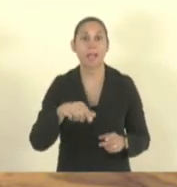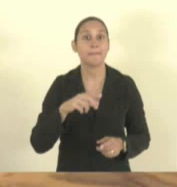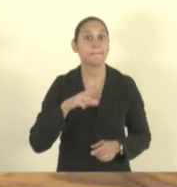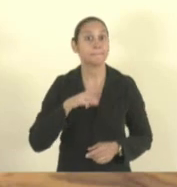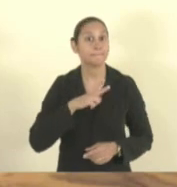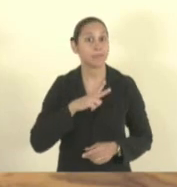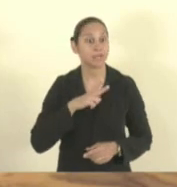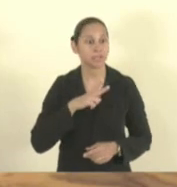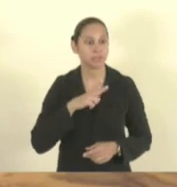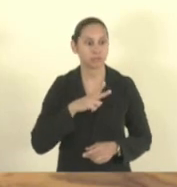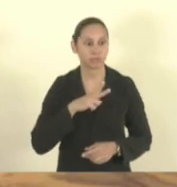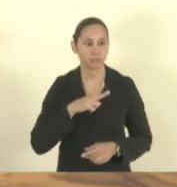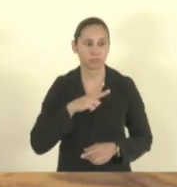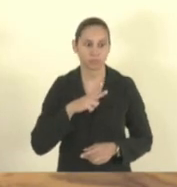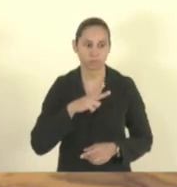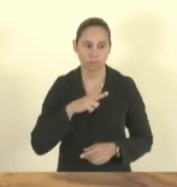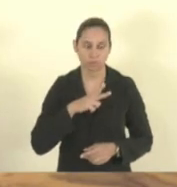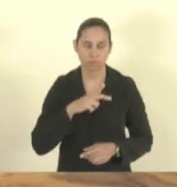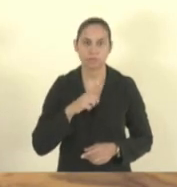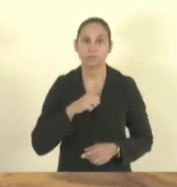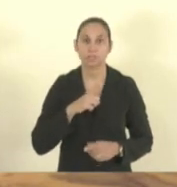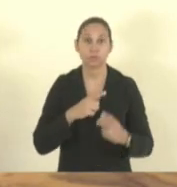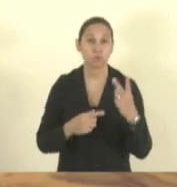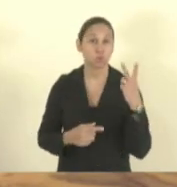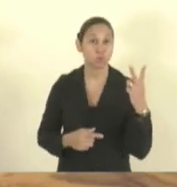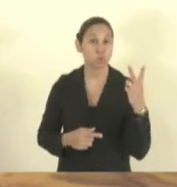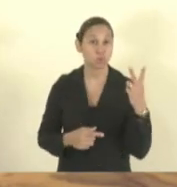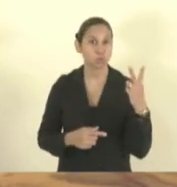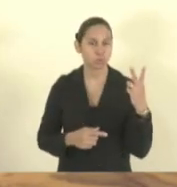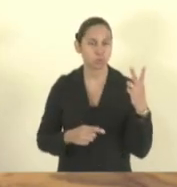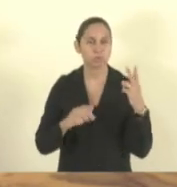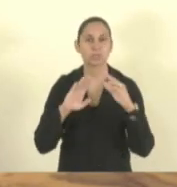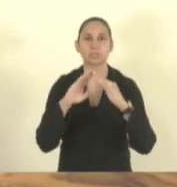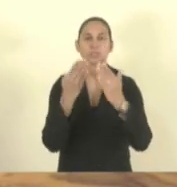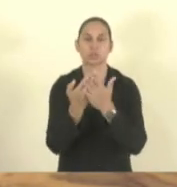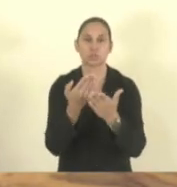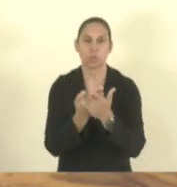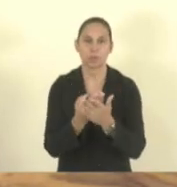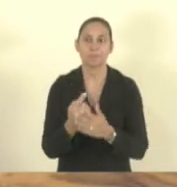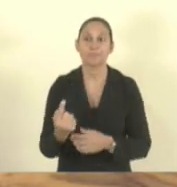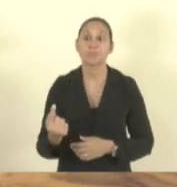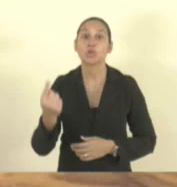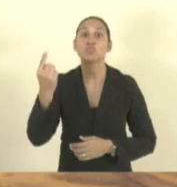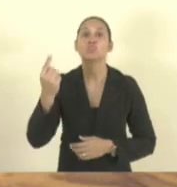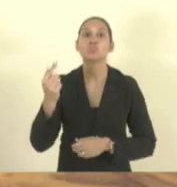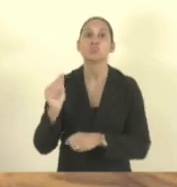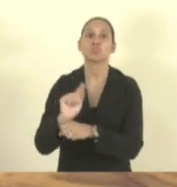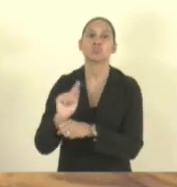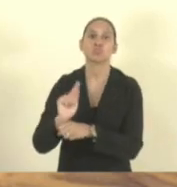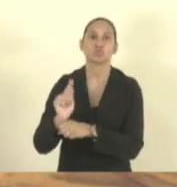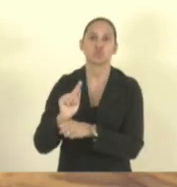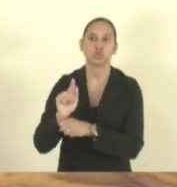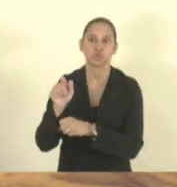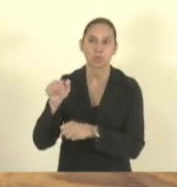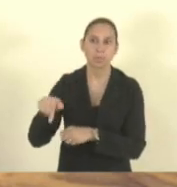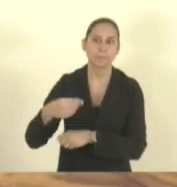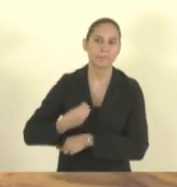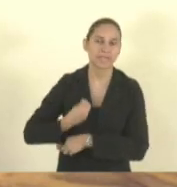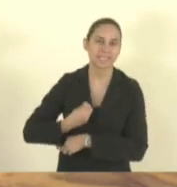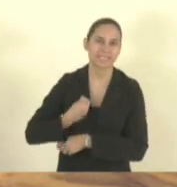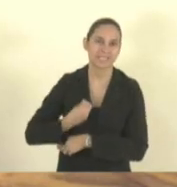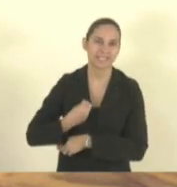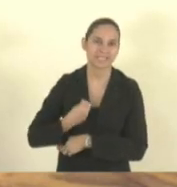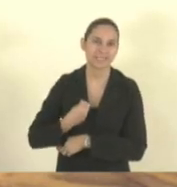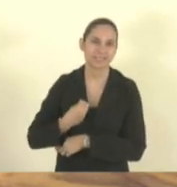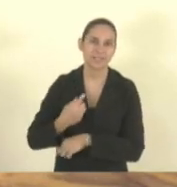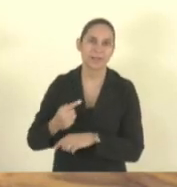Nós temos duas escolas. Um dos gestores está aqui representando o Sinep. mas ele não tem como